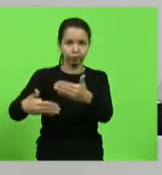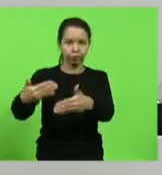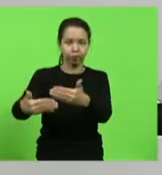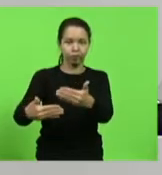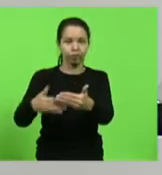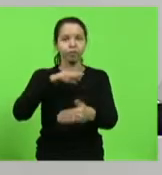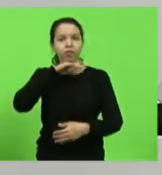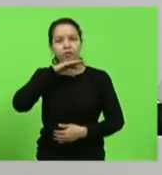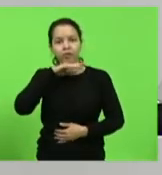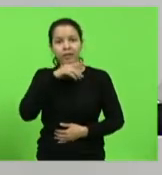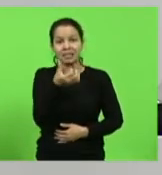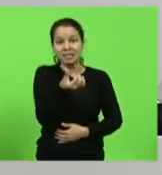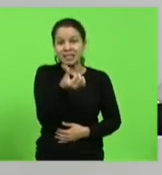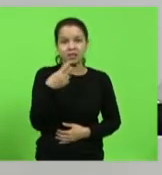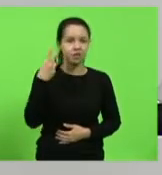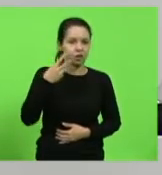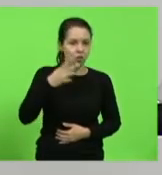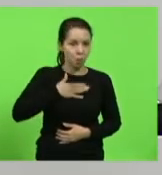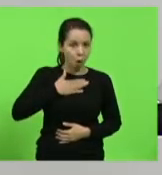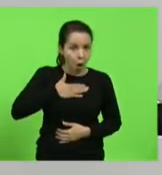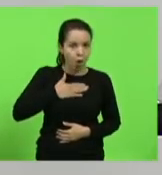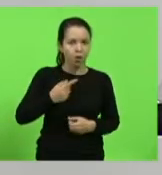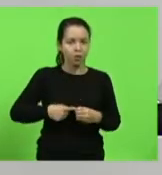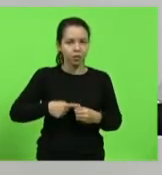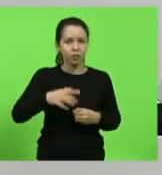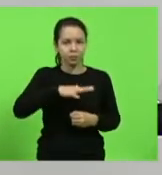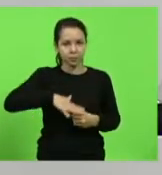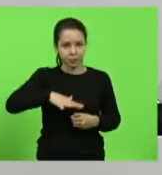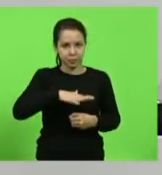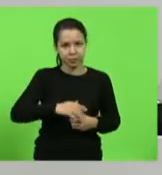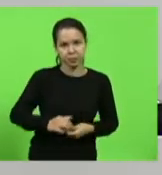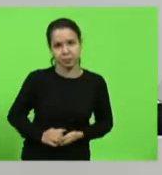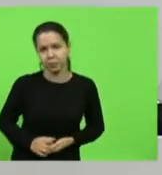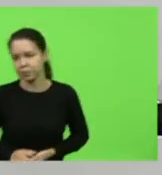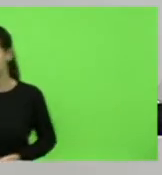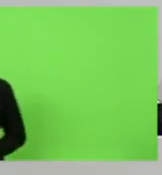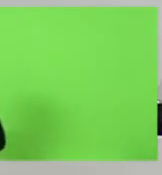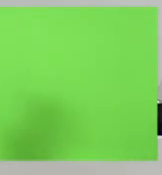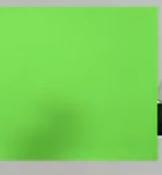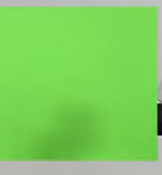Seis vereadores da minha cidade, seis vereadores da minha cidade,